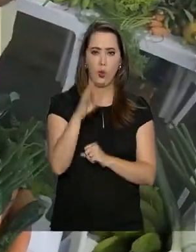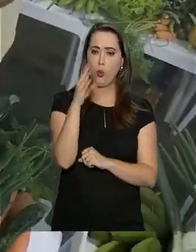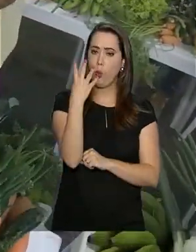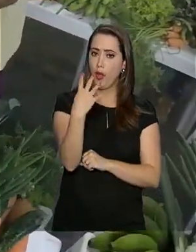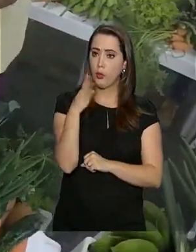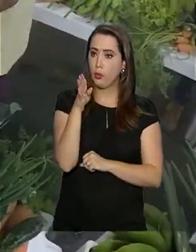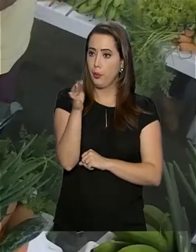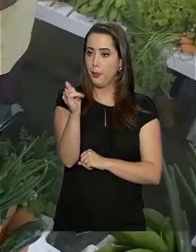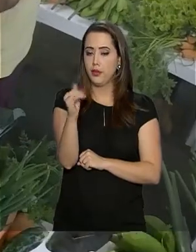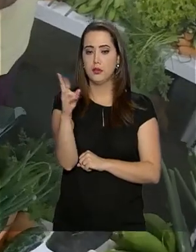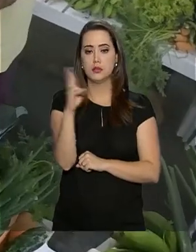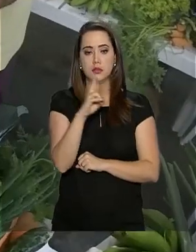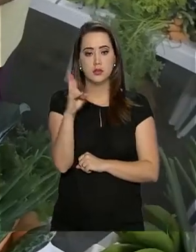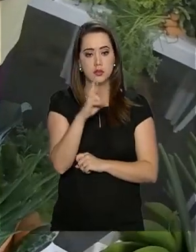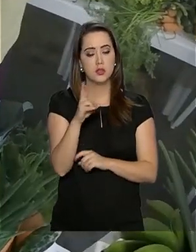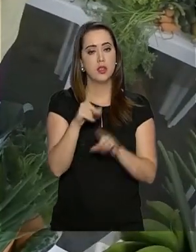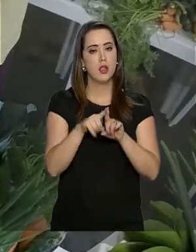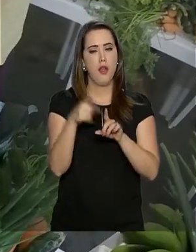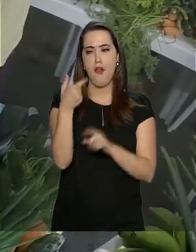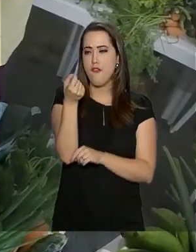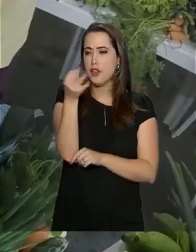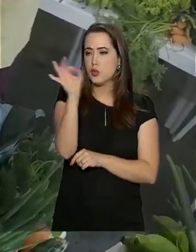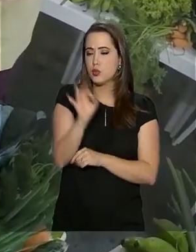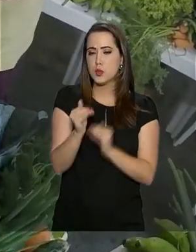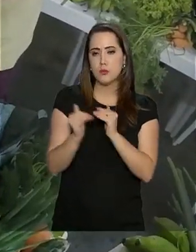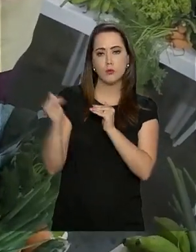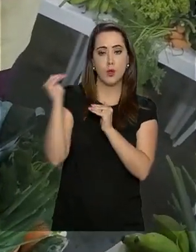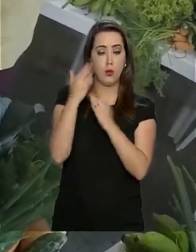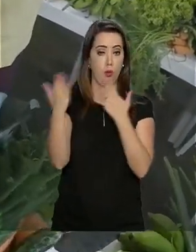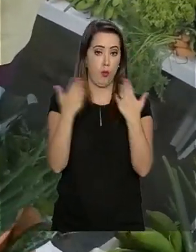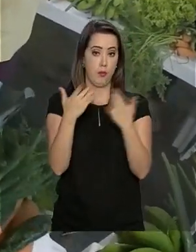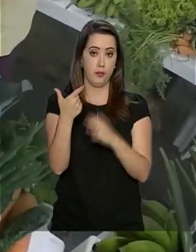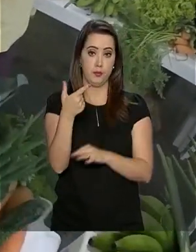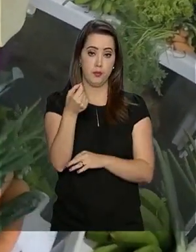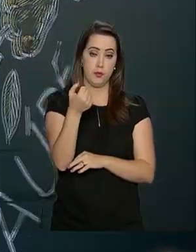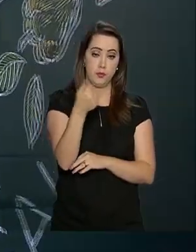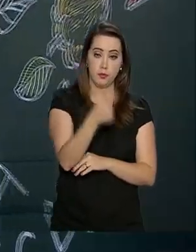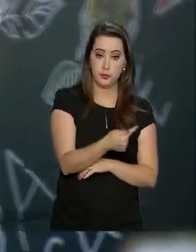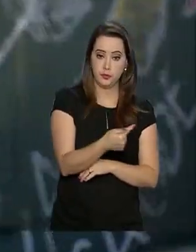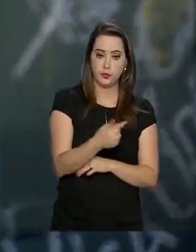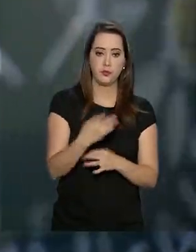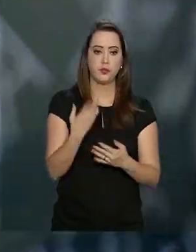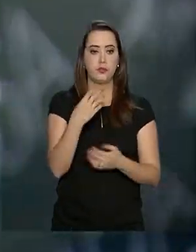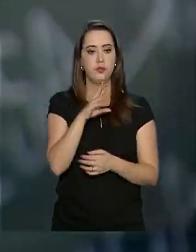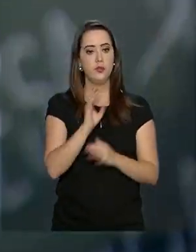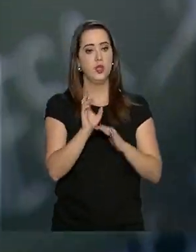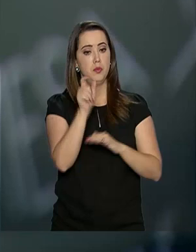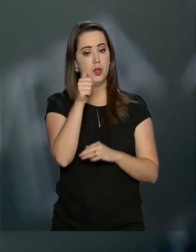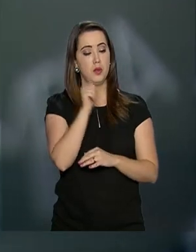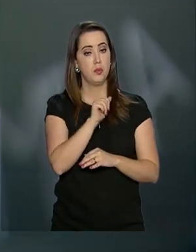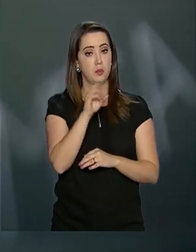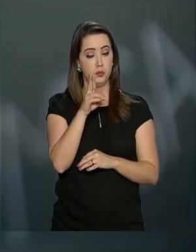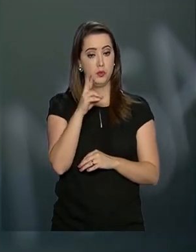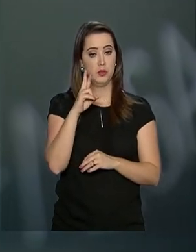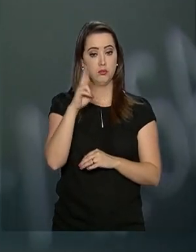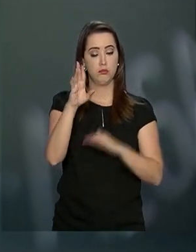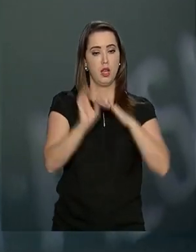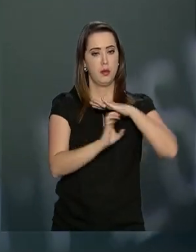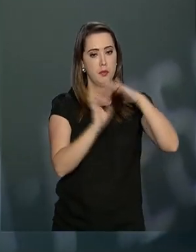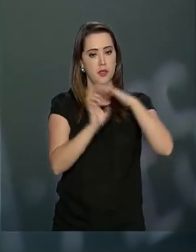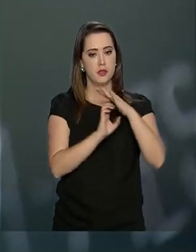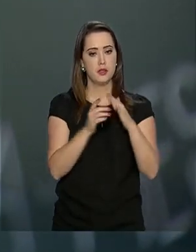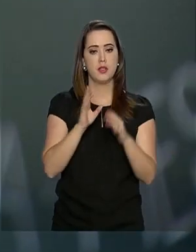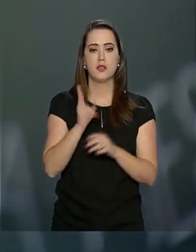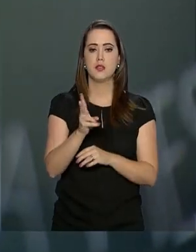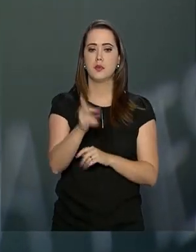Resultado 20% maior do que o registrado em 2017. Para a empresária Beatriz, a procura crescente pelos